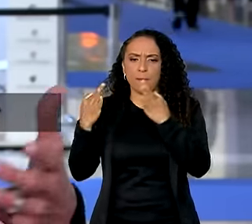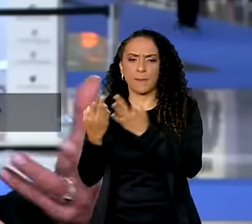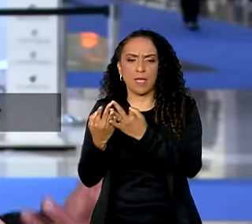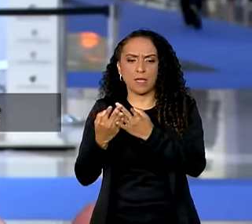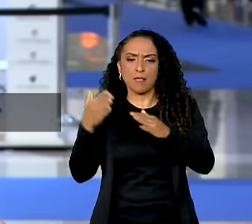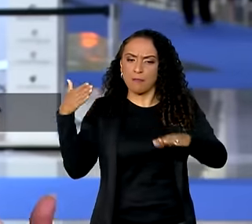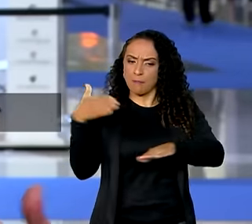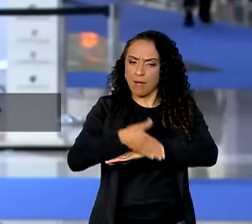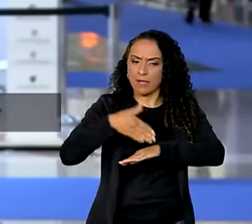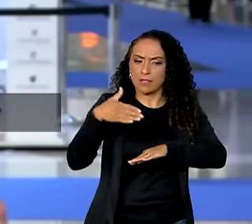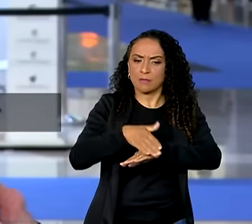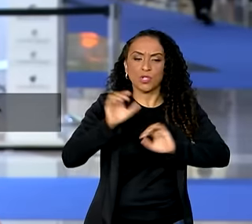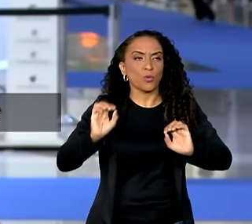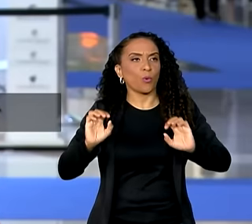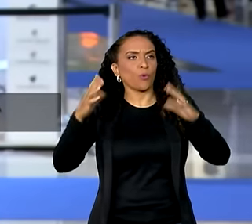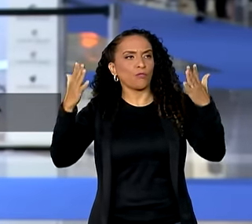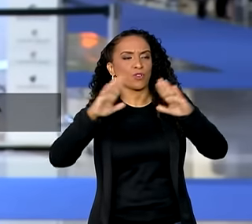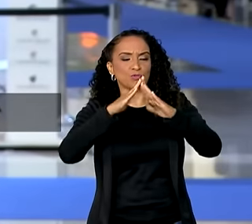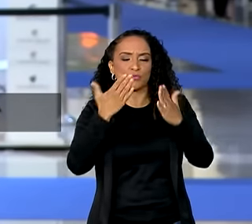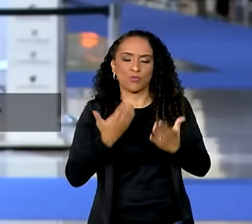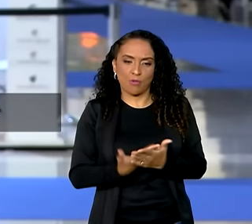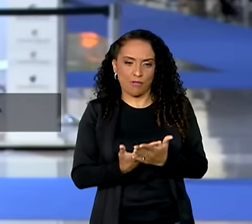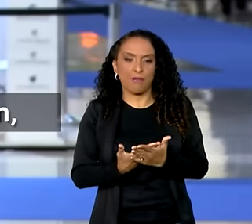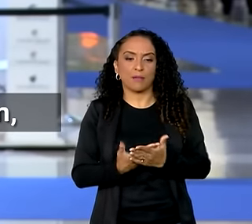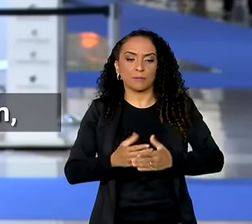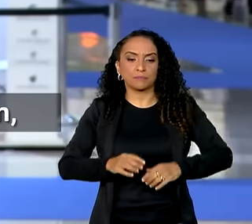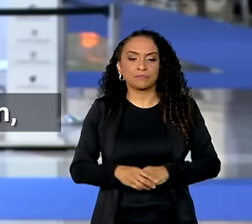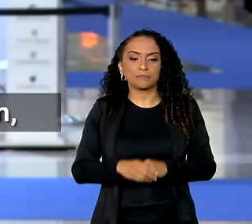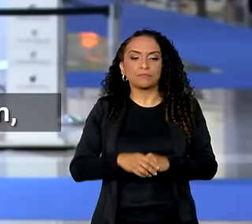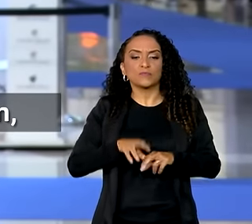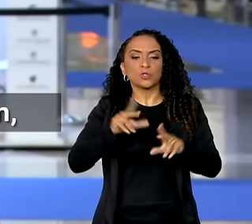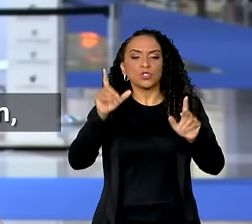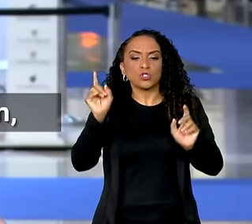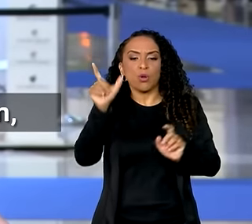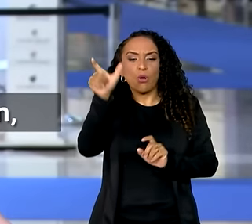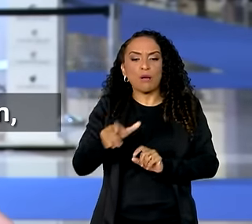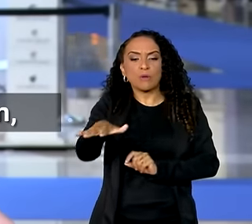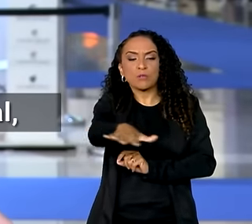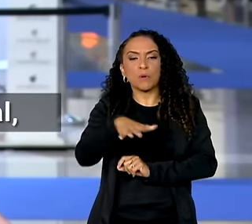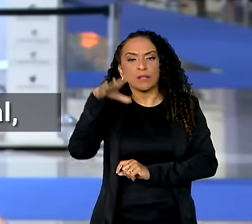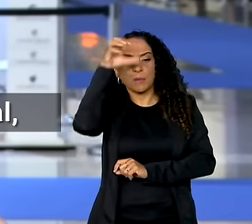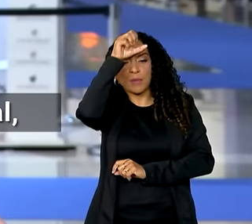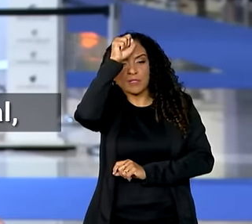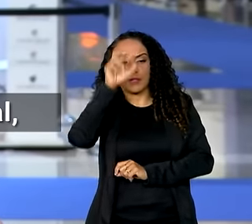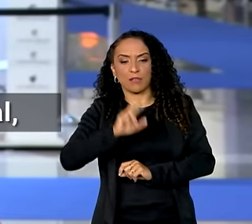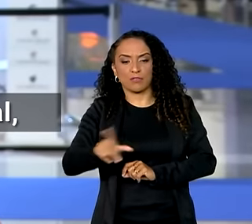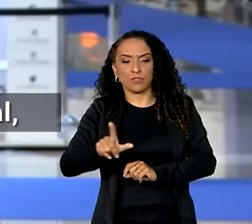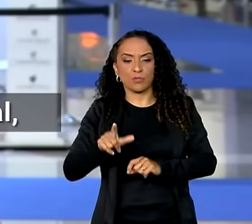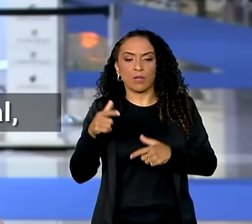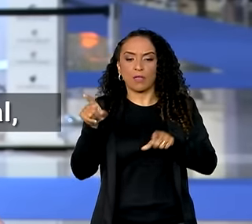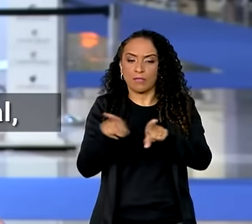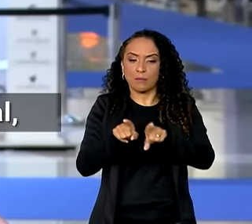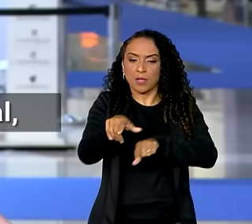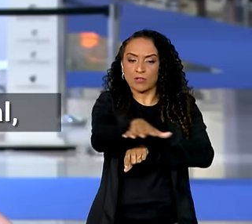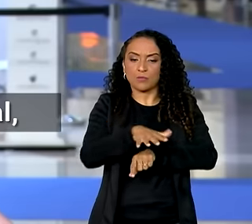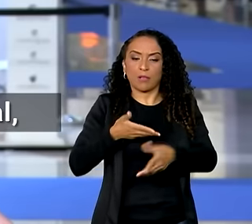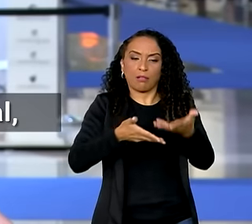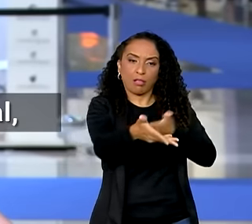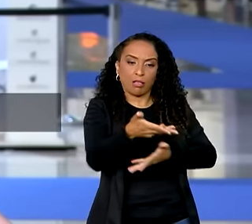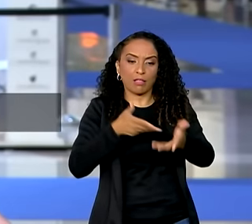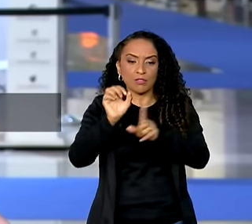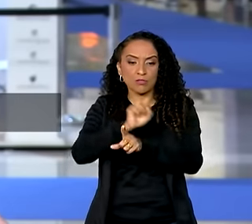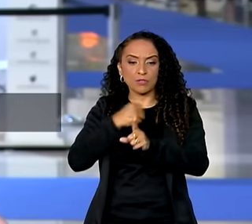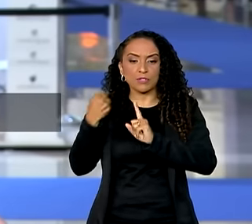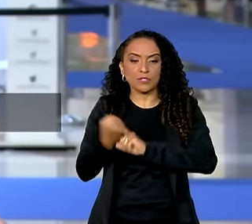que participe, como o entorno escolar não é somente um espaço de aprendizagem, mas também é um espaço de integração